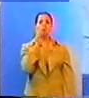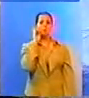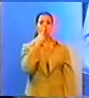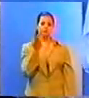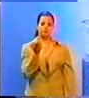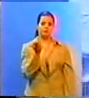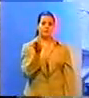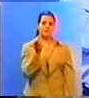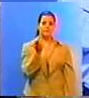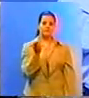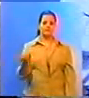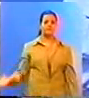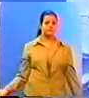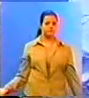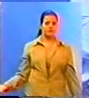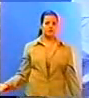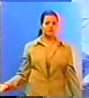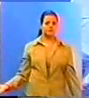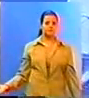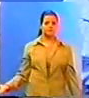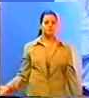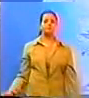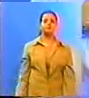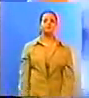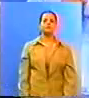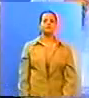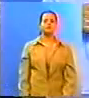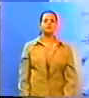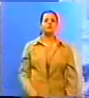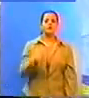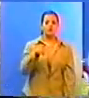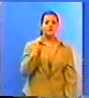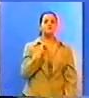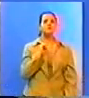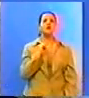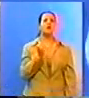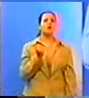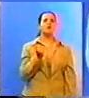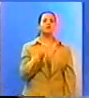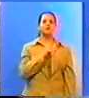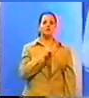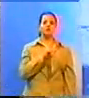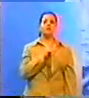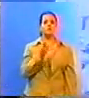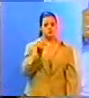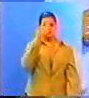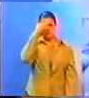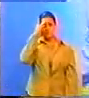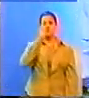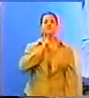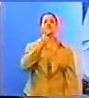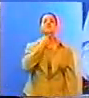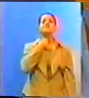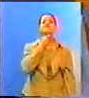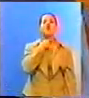talvez você ache que a sua camisa é boa, a calça sua é boa porque é de uma marca boa, que você pagou caro a sua voz é de graça,